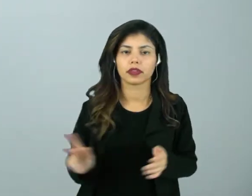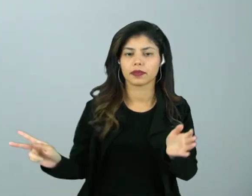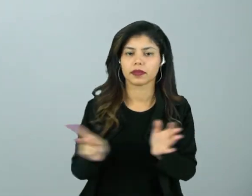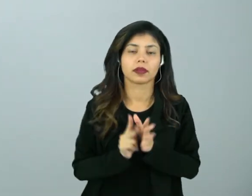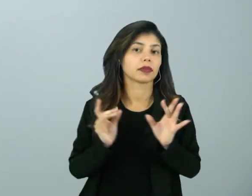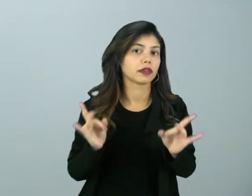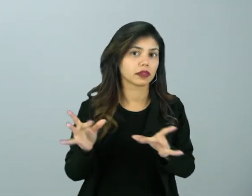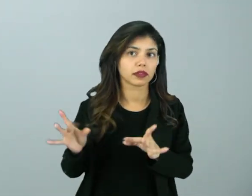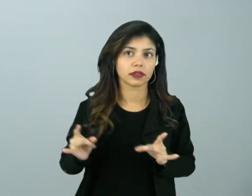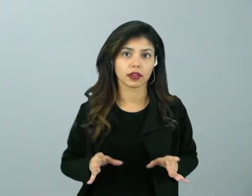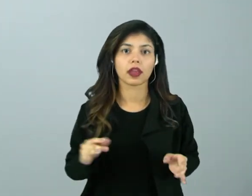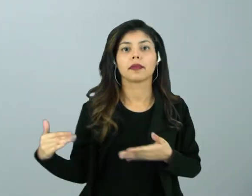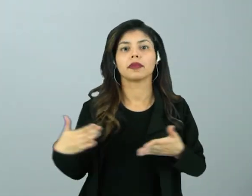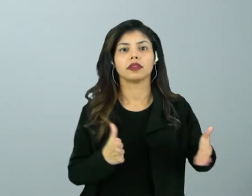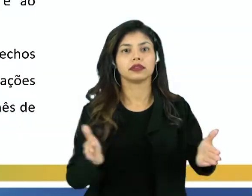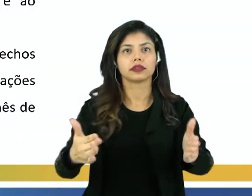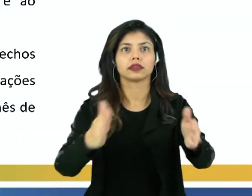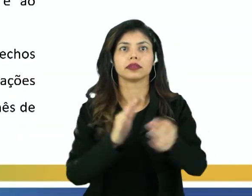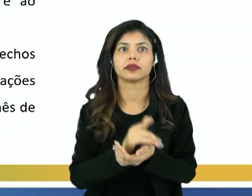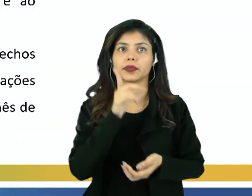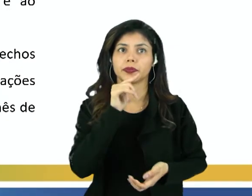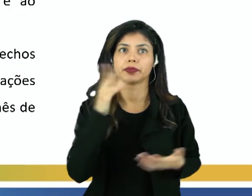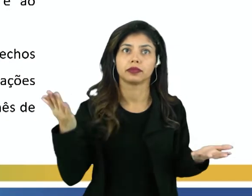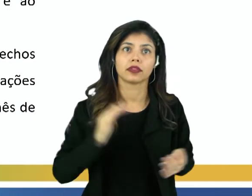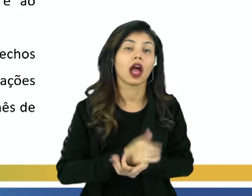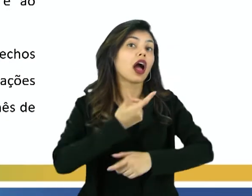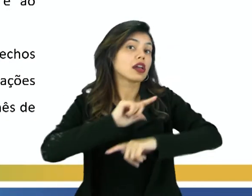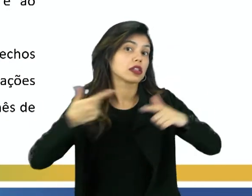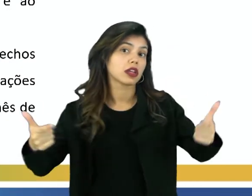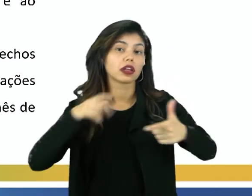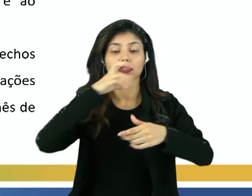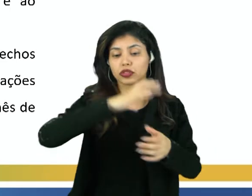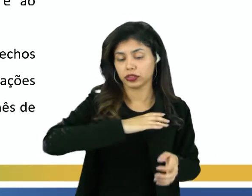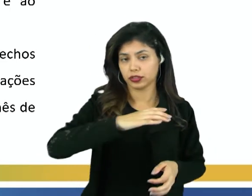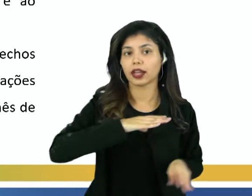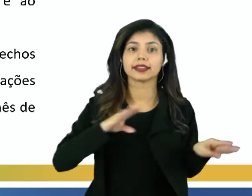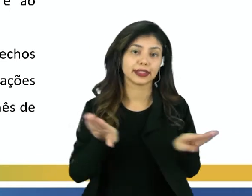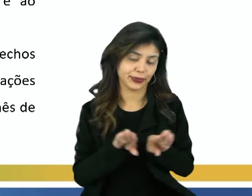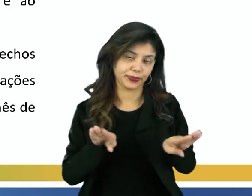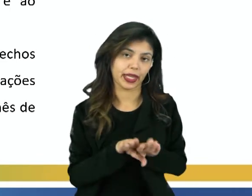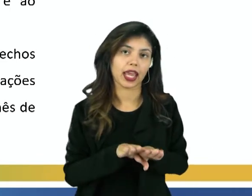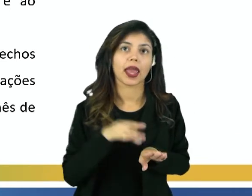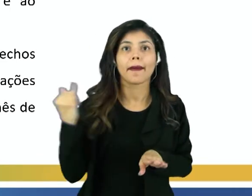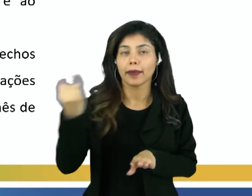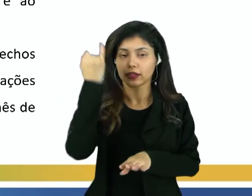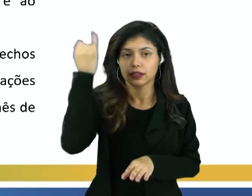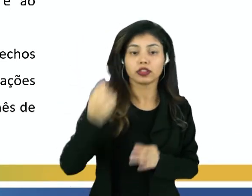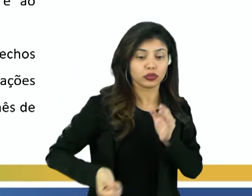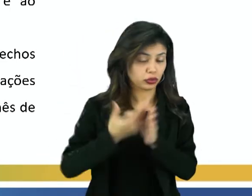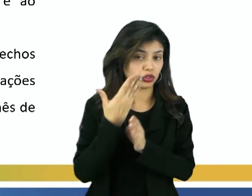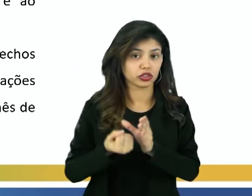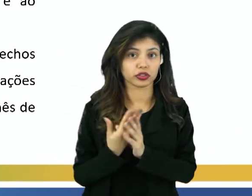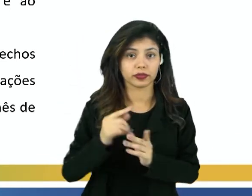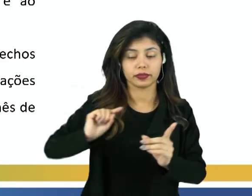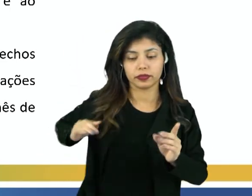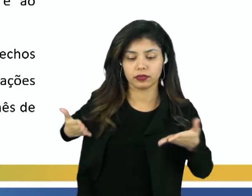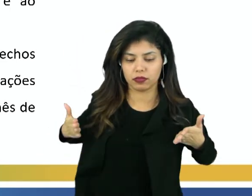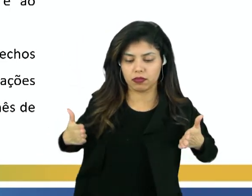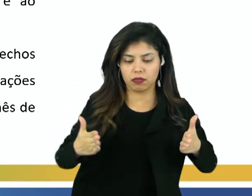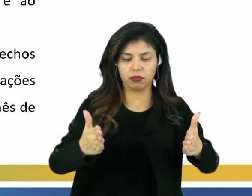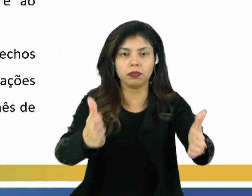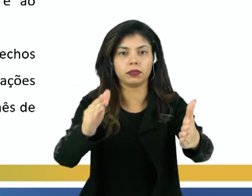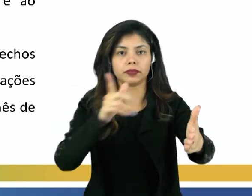mercadorias eram pelos rios. Grande parte das áreas urbanas, em função disso, foram criadas no entorno dos rios.